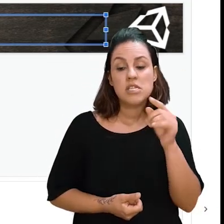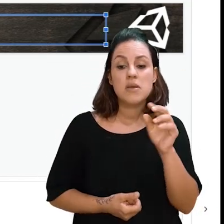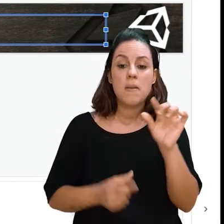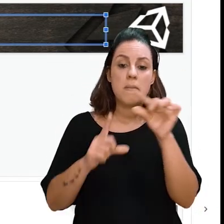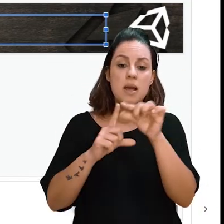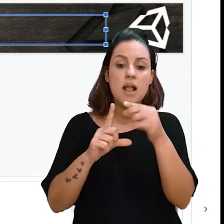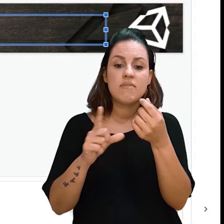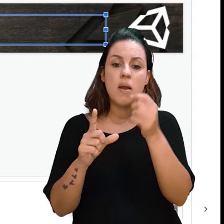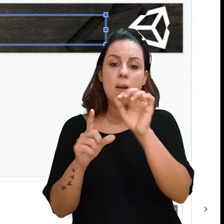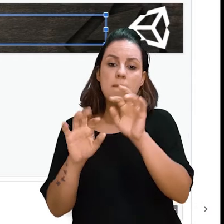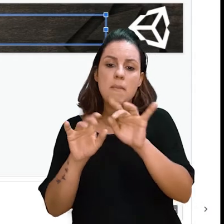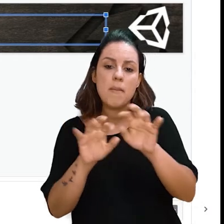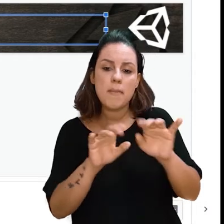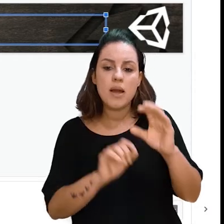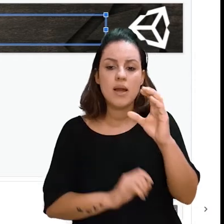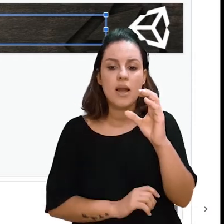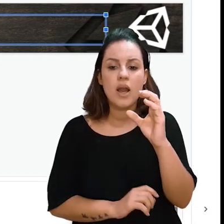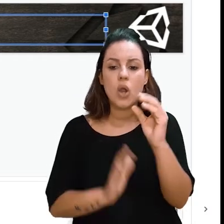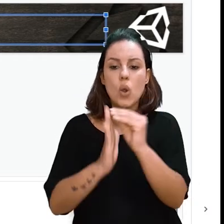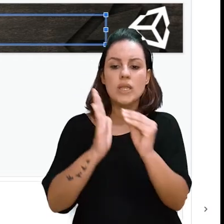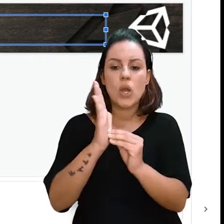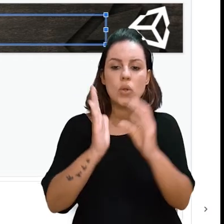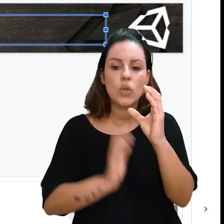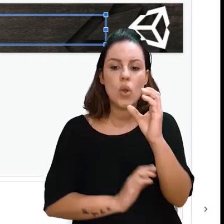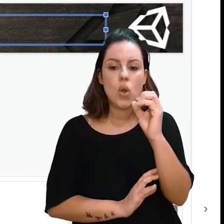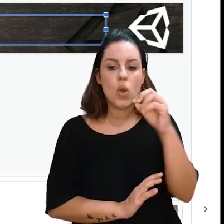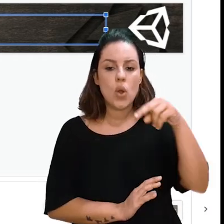aqui conteúdo. Opa.